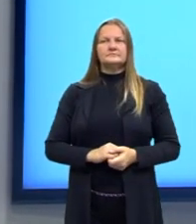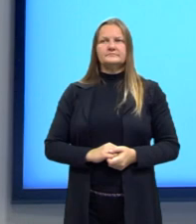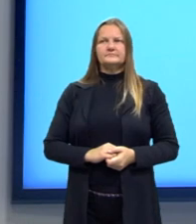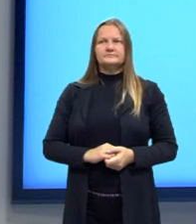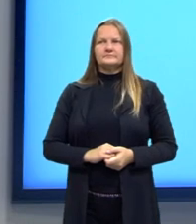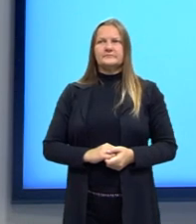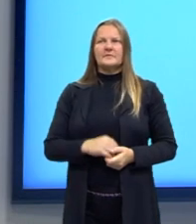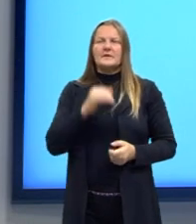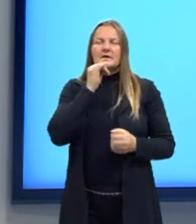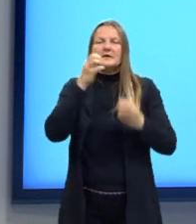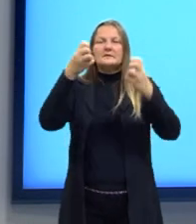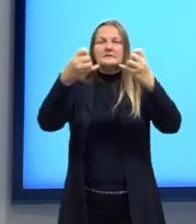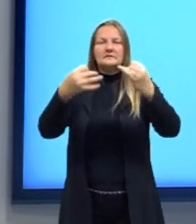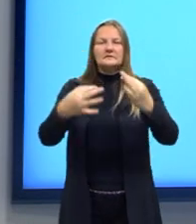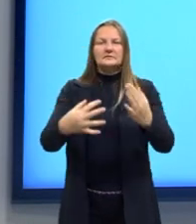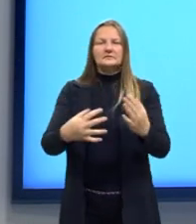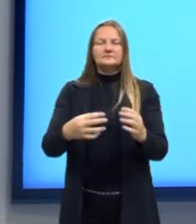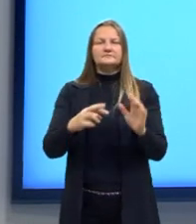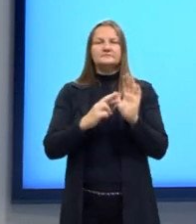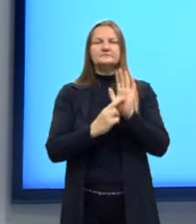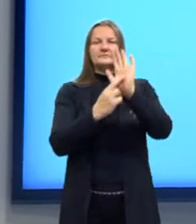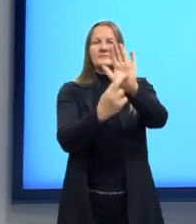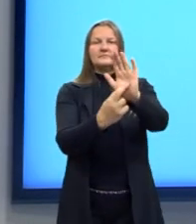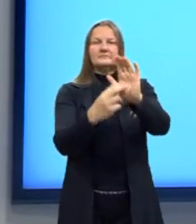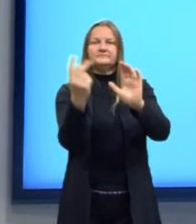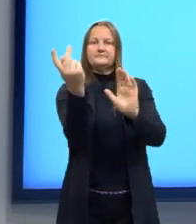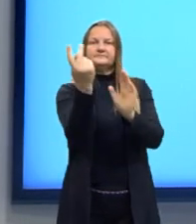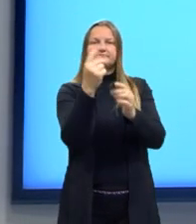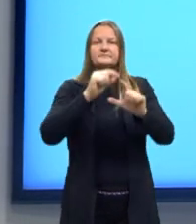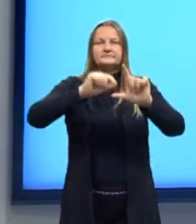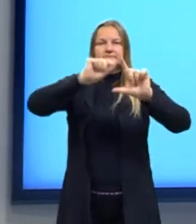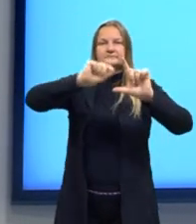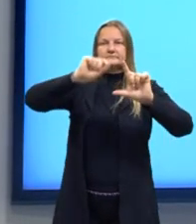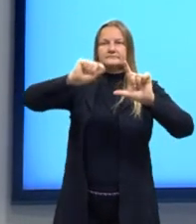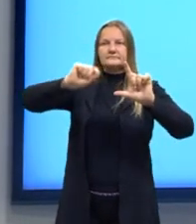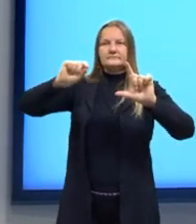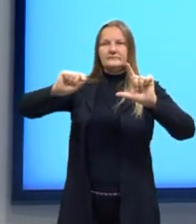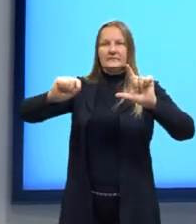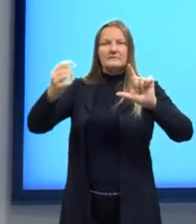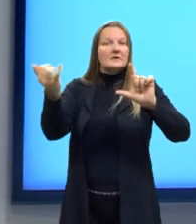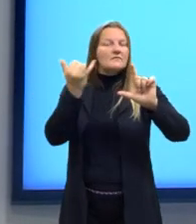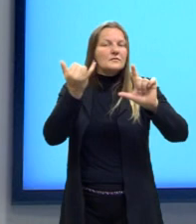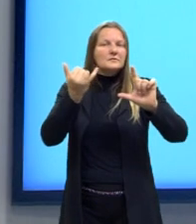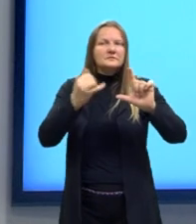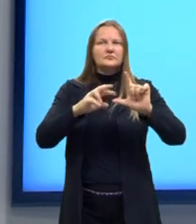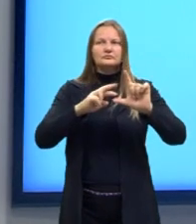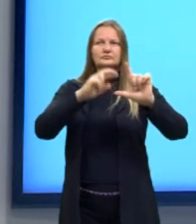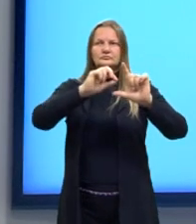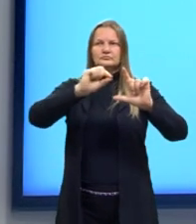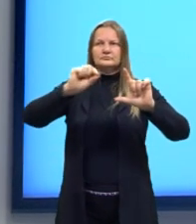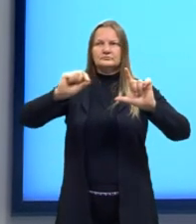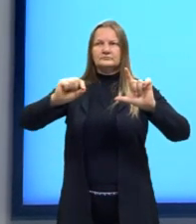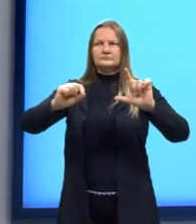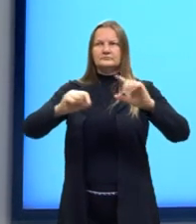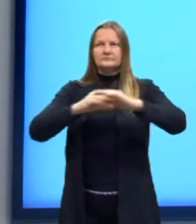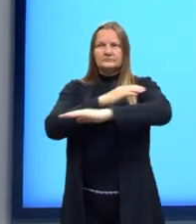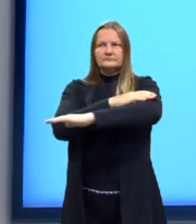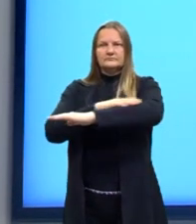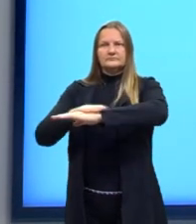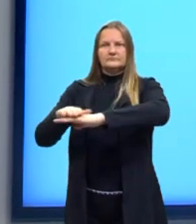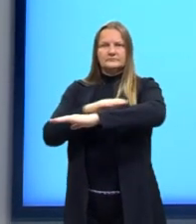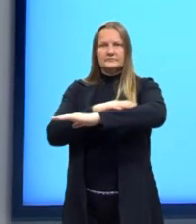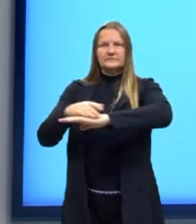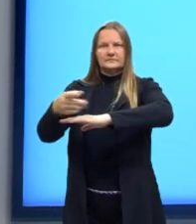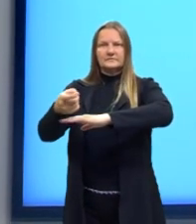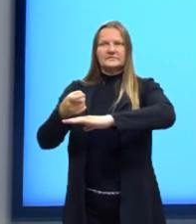Aqui, então, nós temos a representação gráfica para analisar todas essas informações. Então, nós temos o eixo das abcissas,